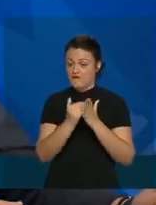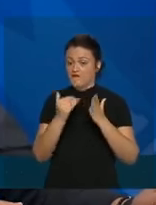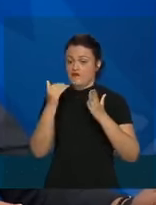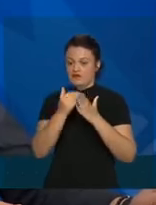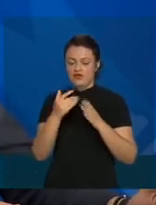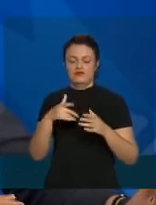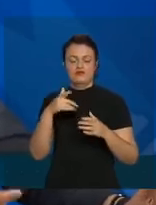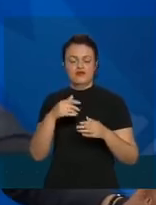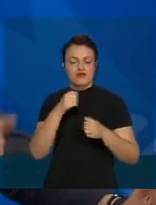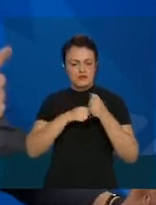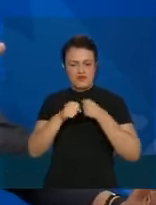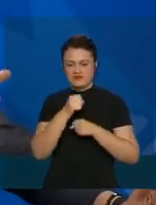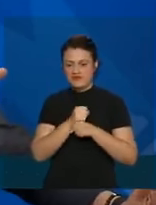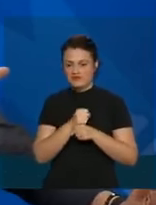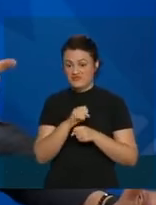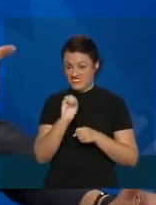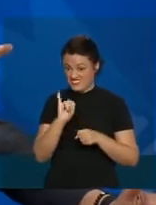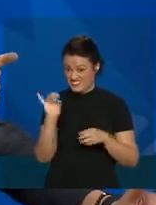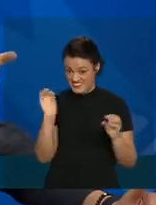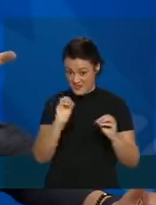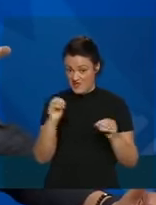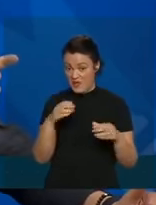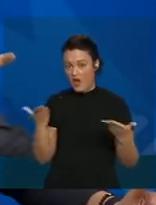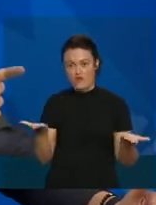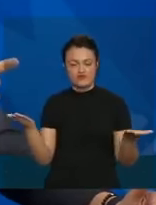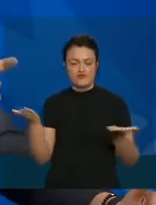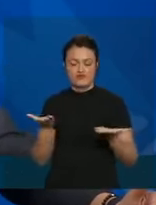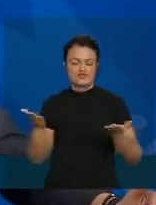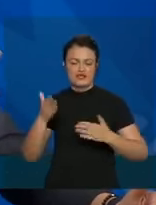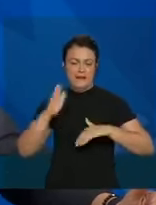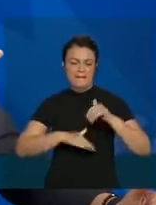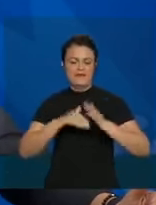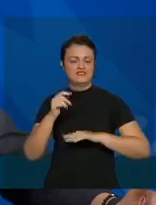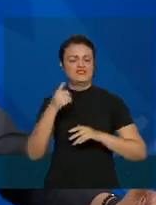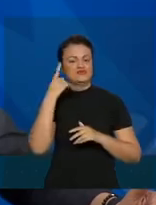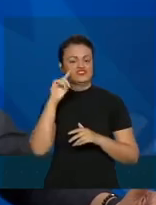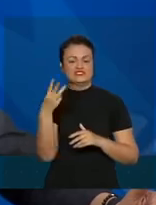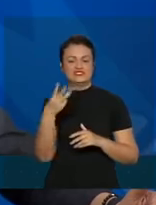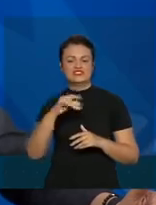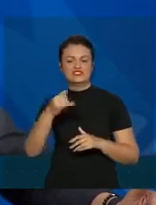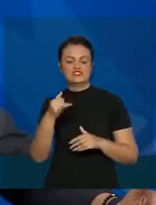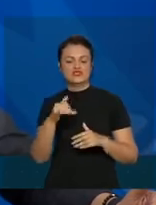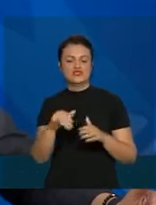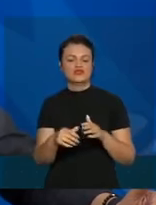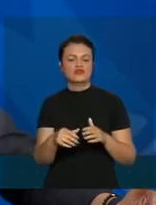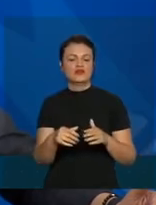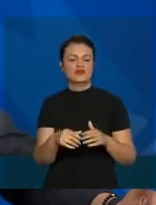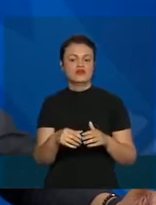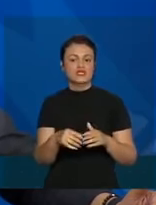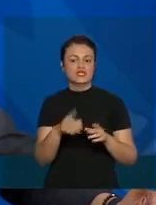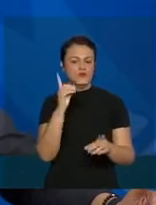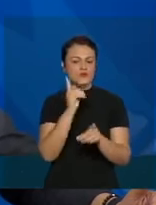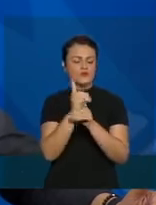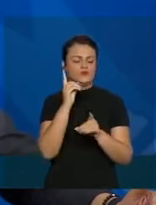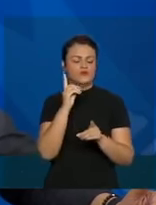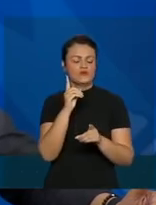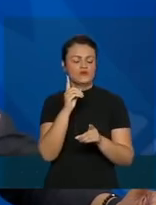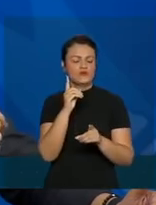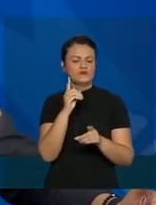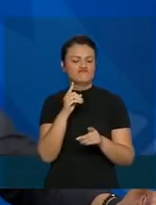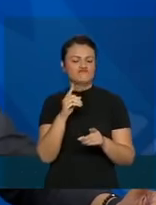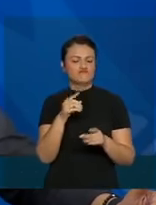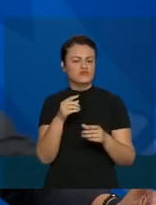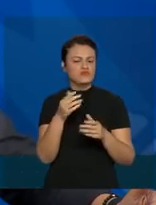ano passado, não teríamos tido a capacidade lá no dia 3 de janeiro de detectar os